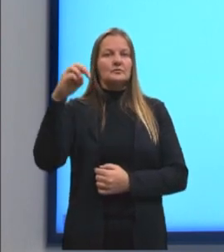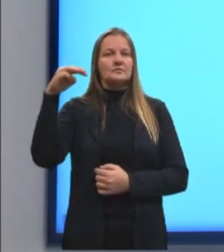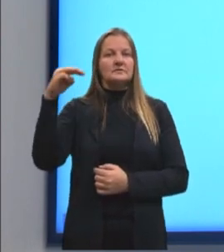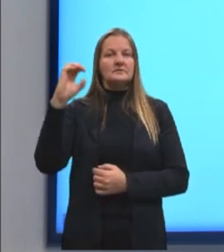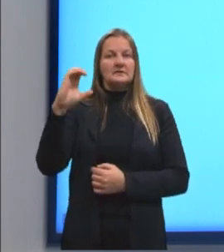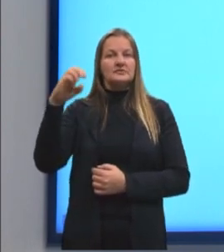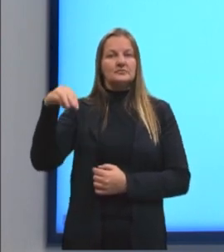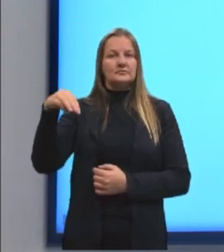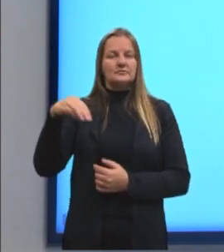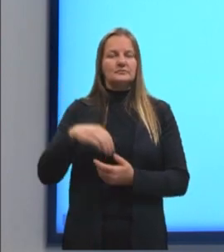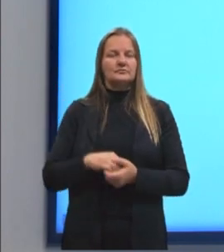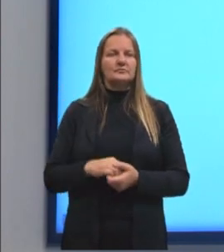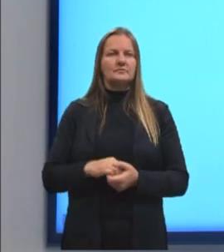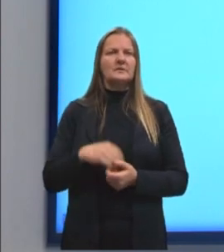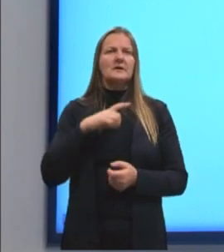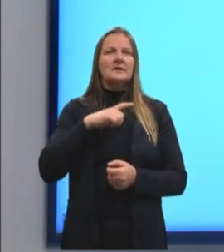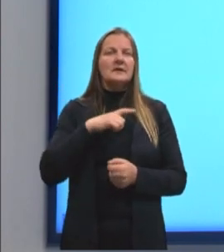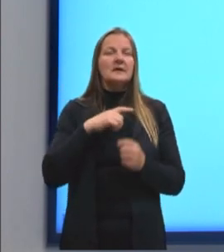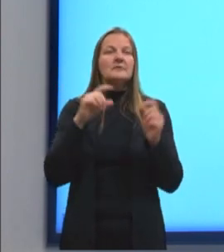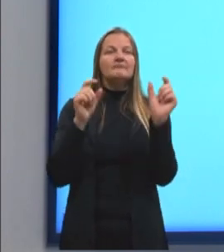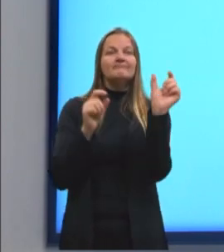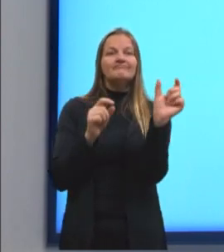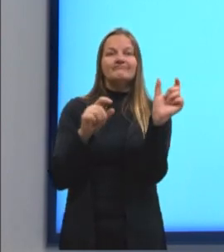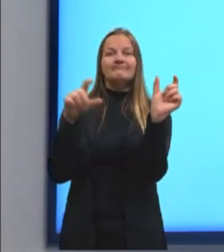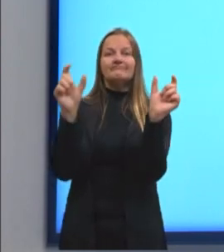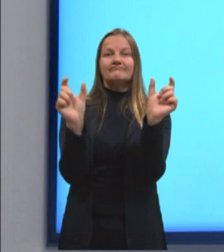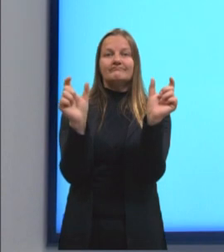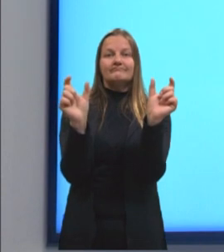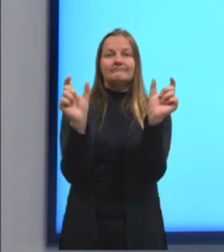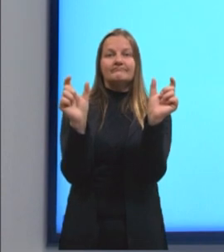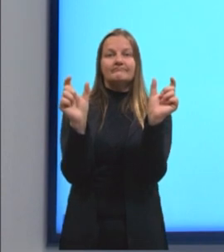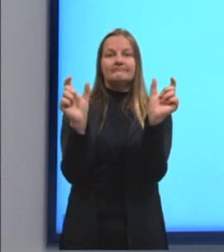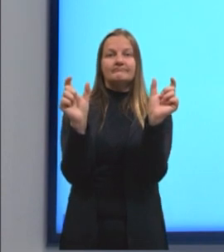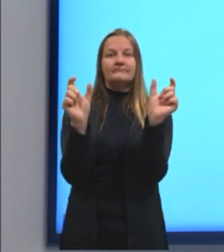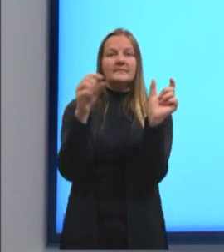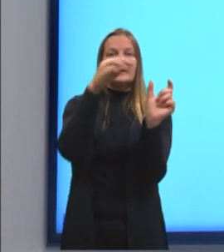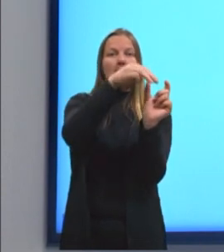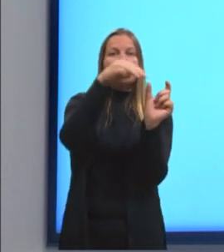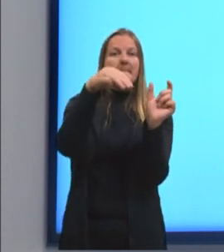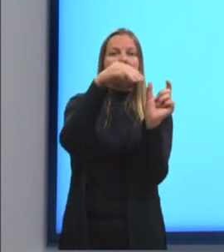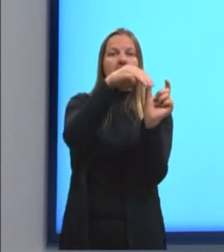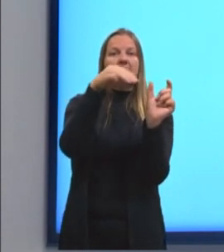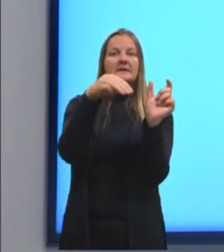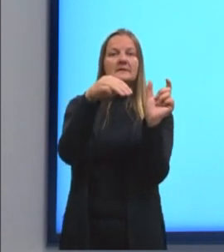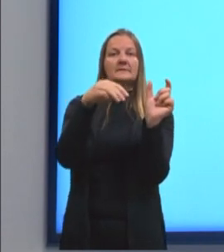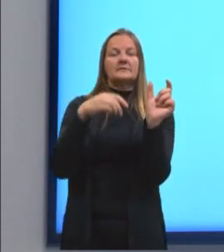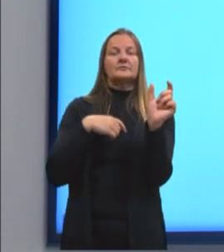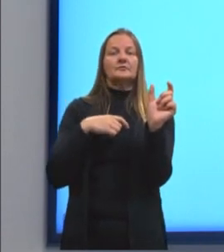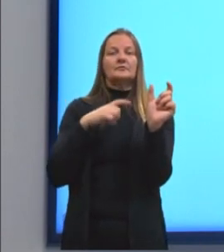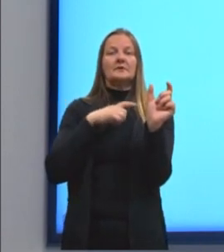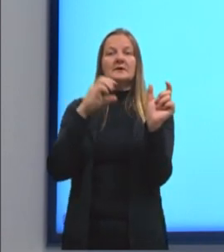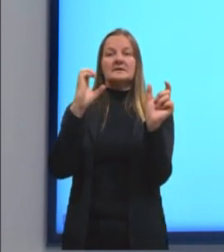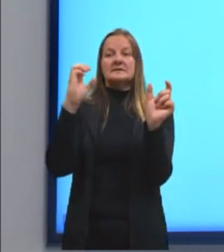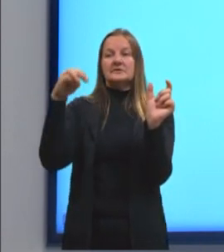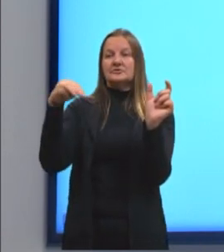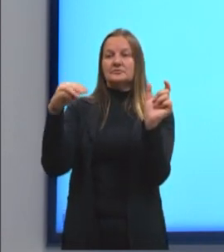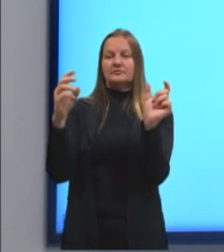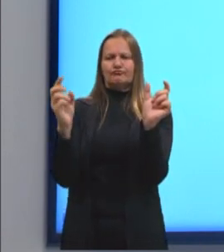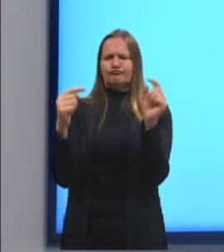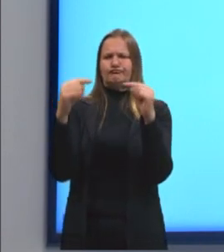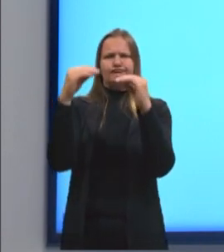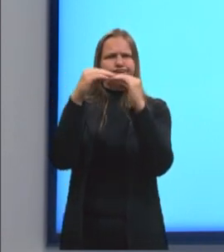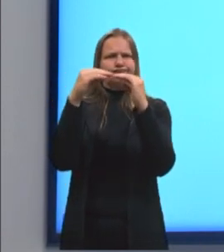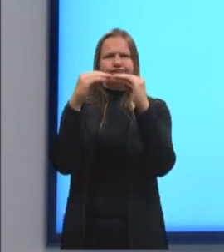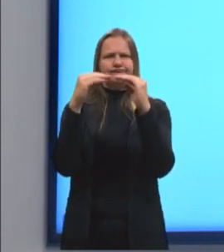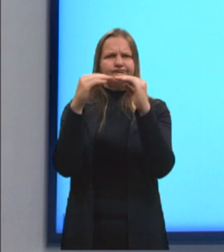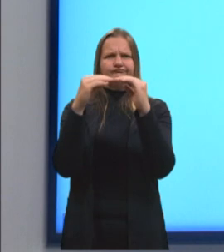tá? Mas nós temos unidades diferentes. Nós temos centímetros e já na folha A0, nós temos milímetros.